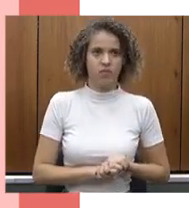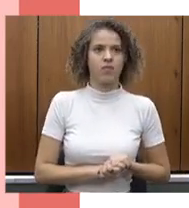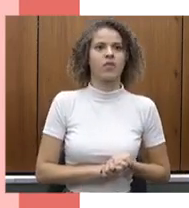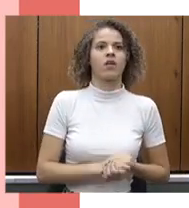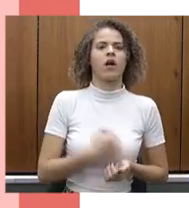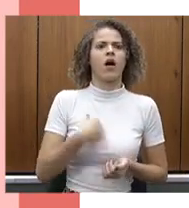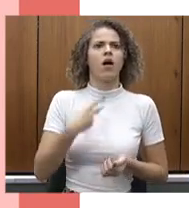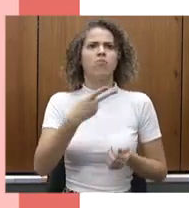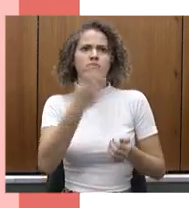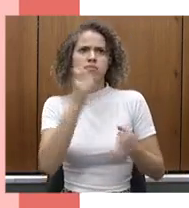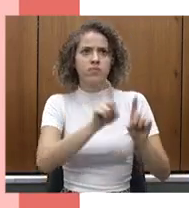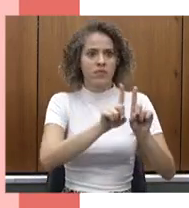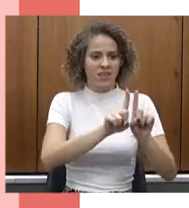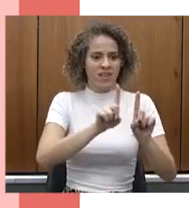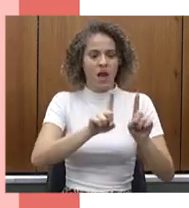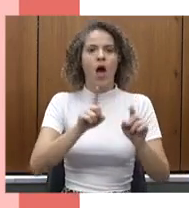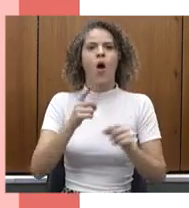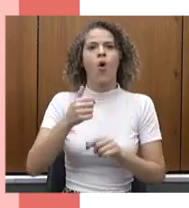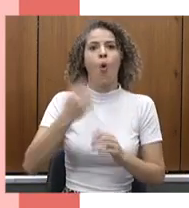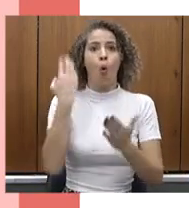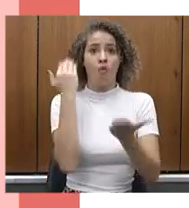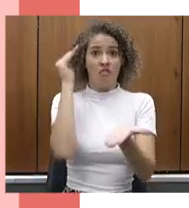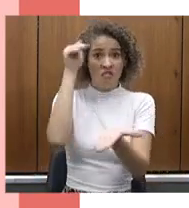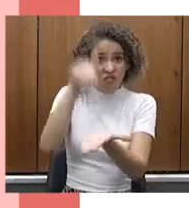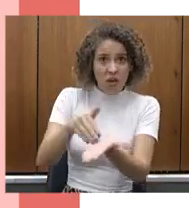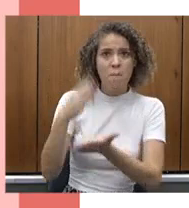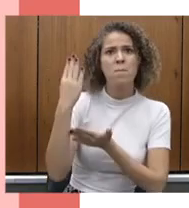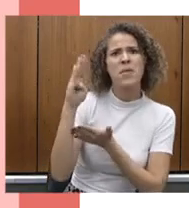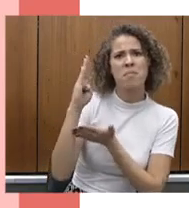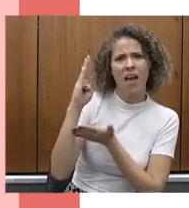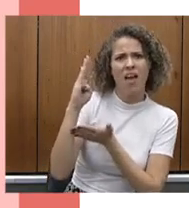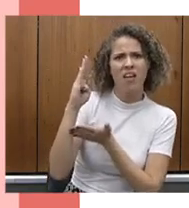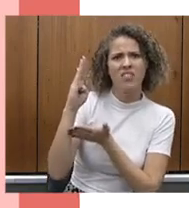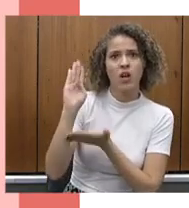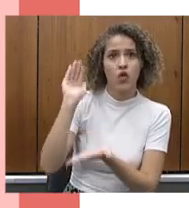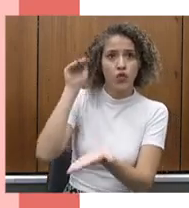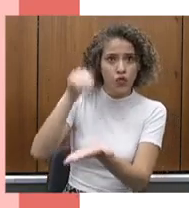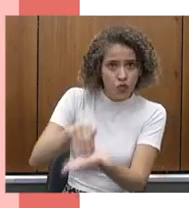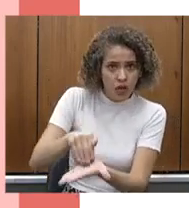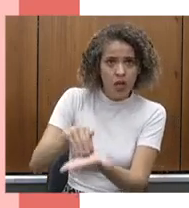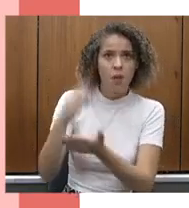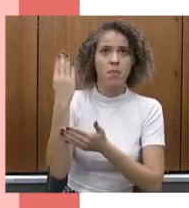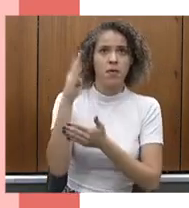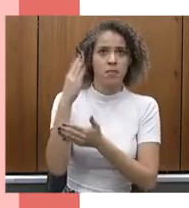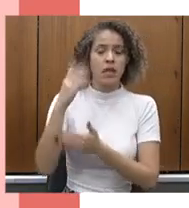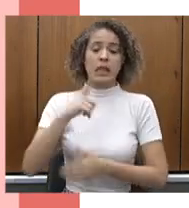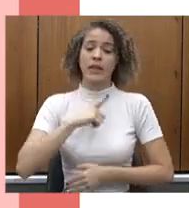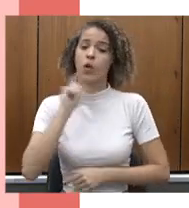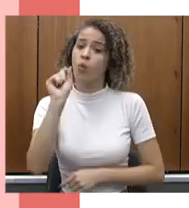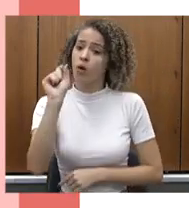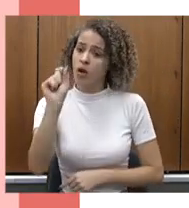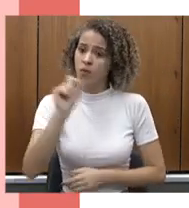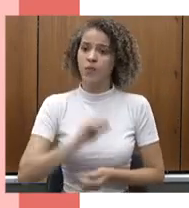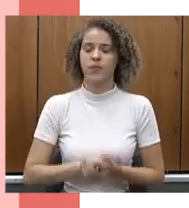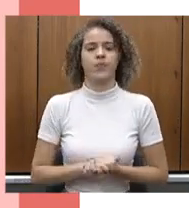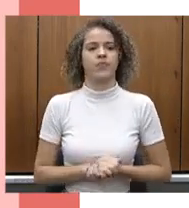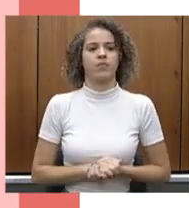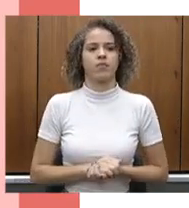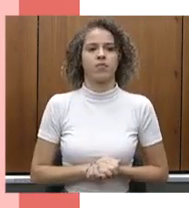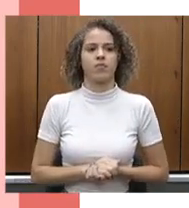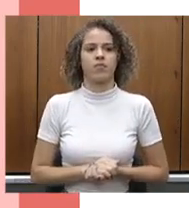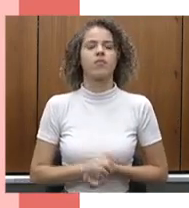último bimestre. Lembrando, bimestre, bimestre, a gente tem conseguindo aí